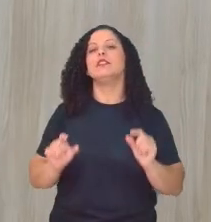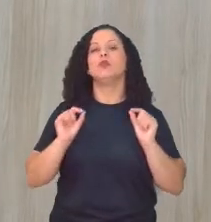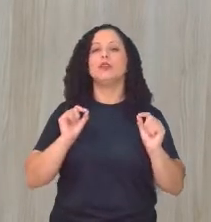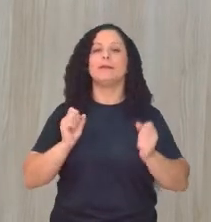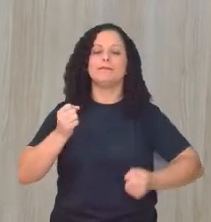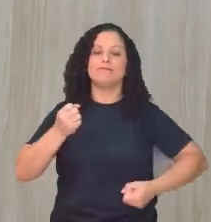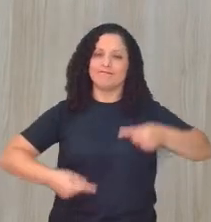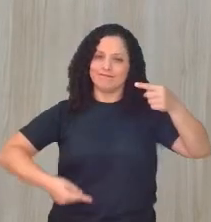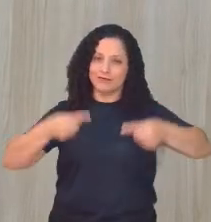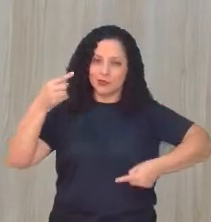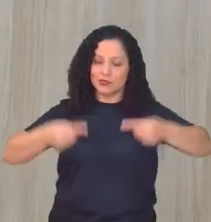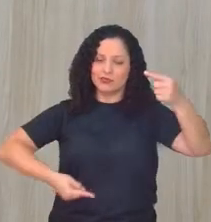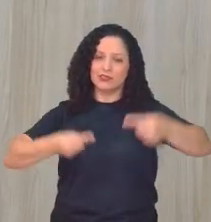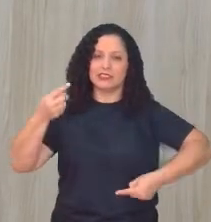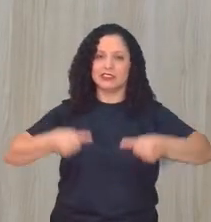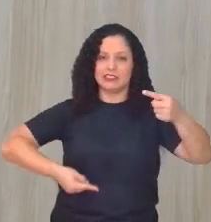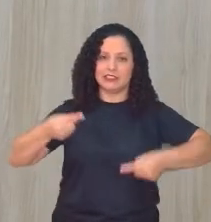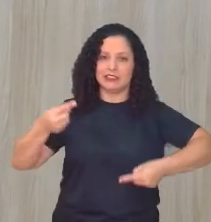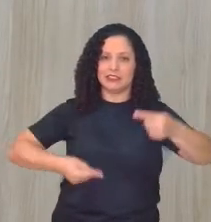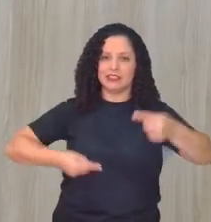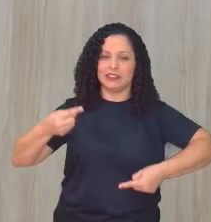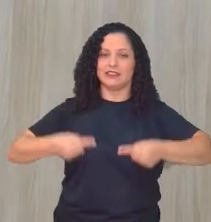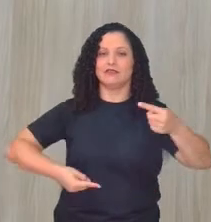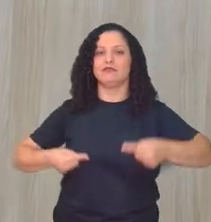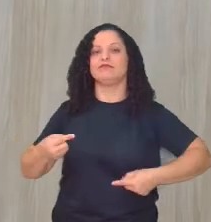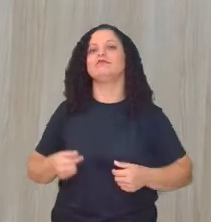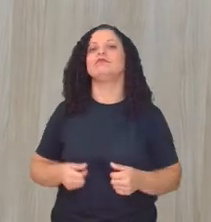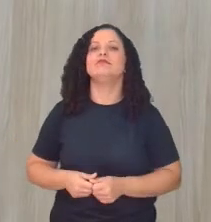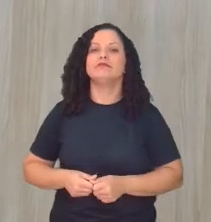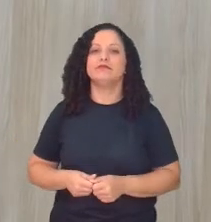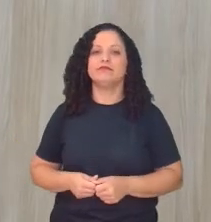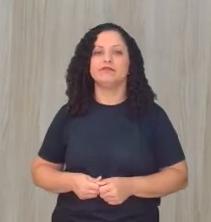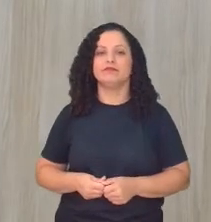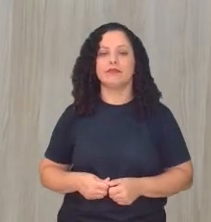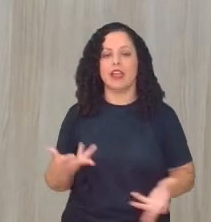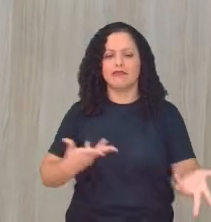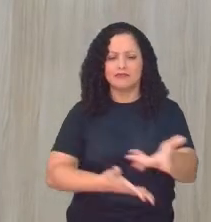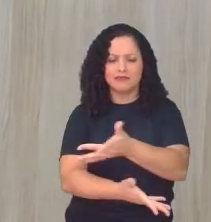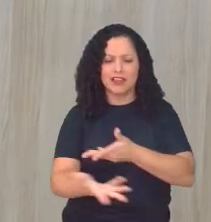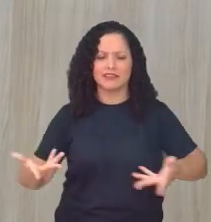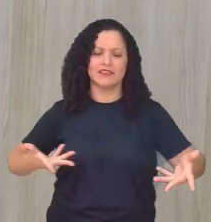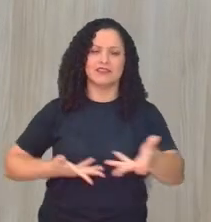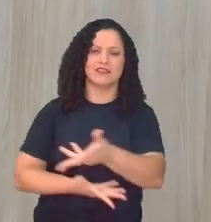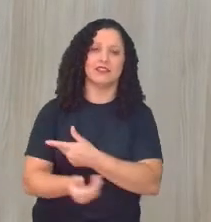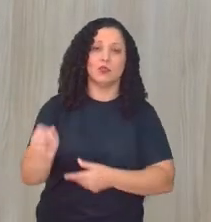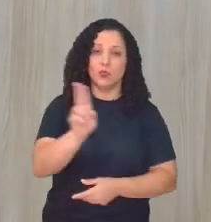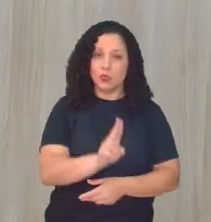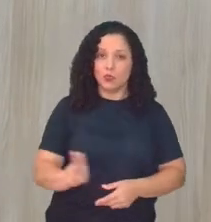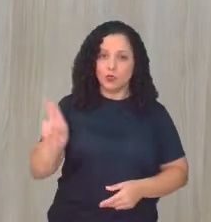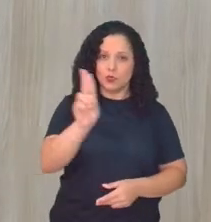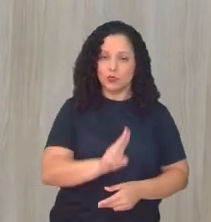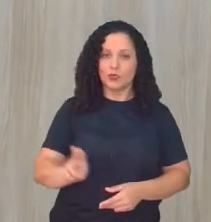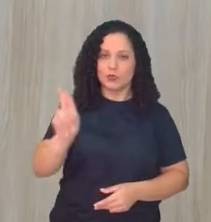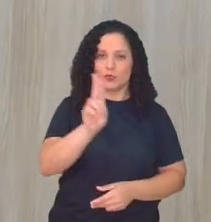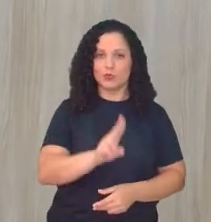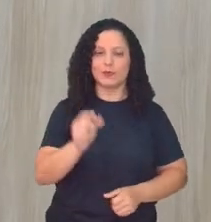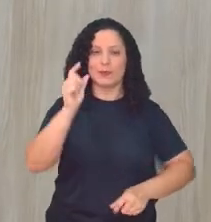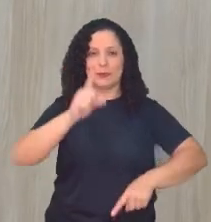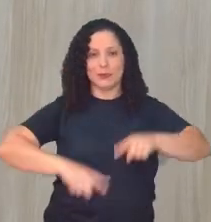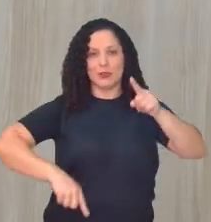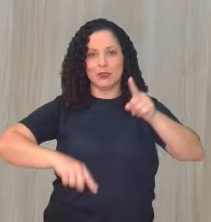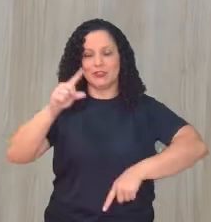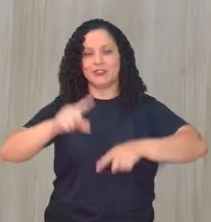política, né? É, favorecendo ou não o uso, o consumo de certos produtos